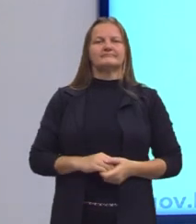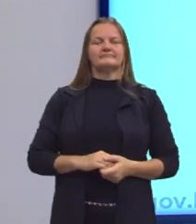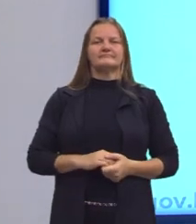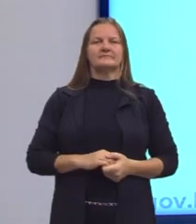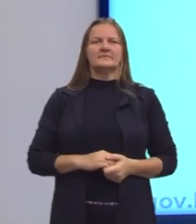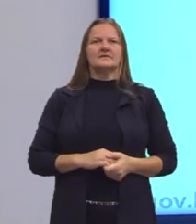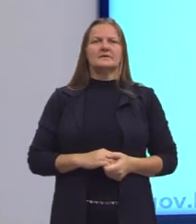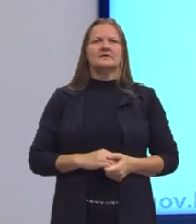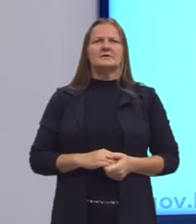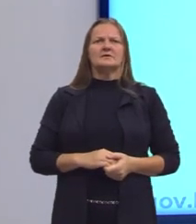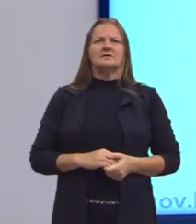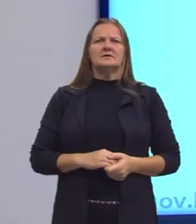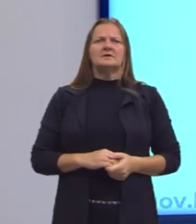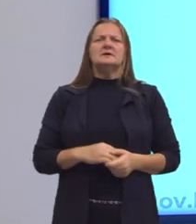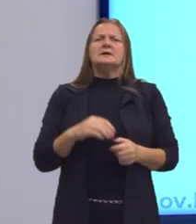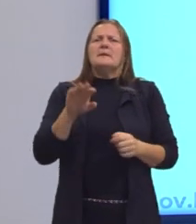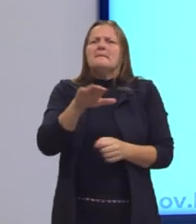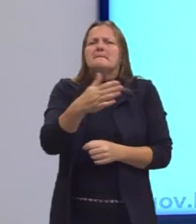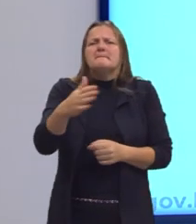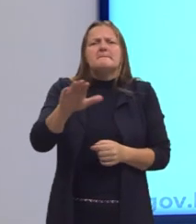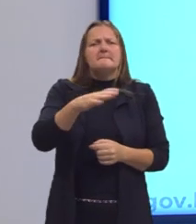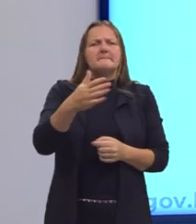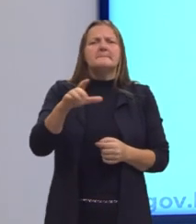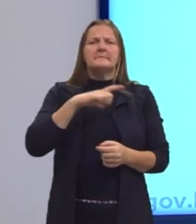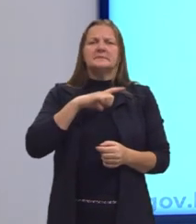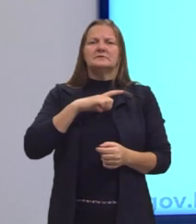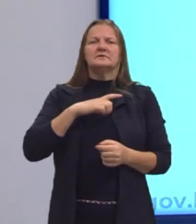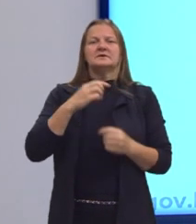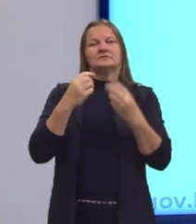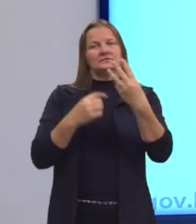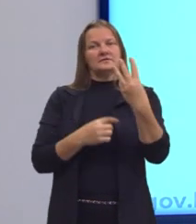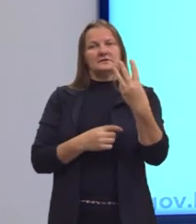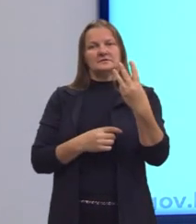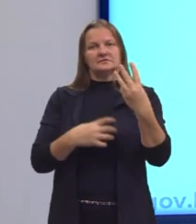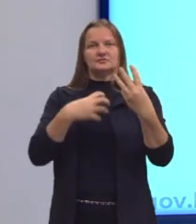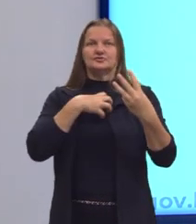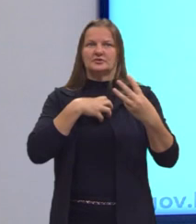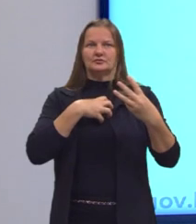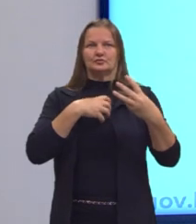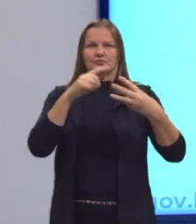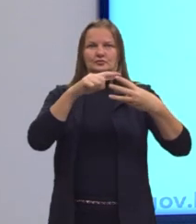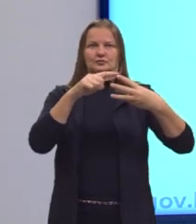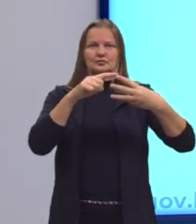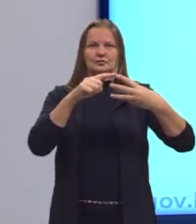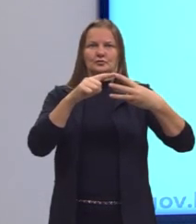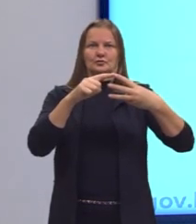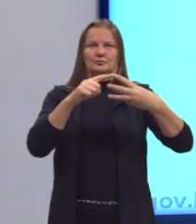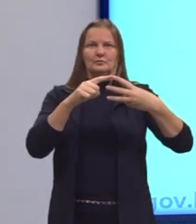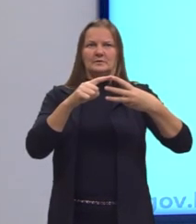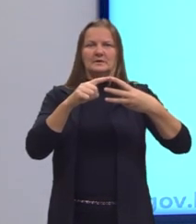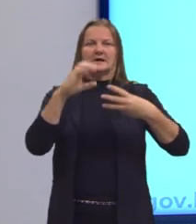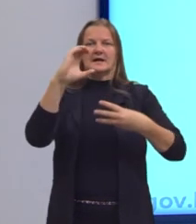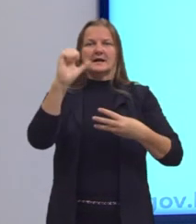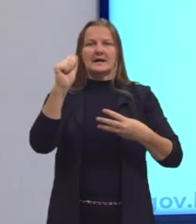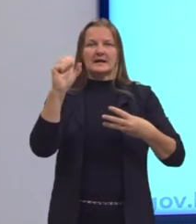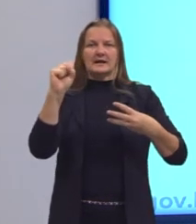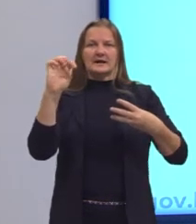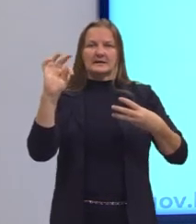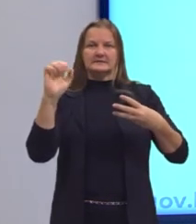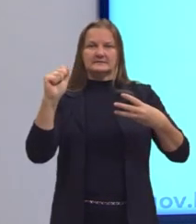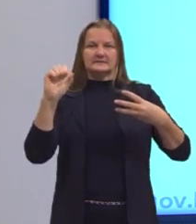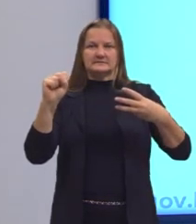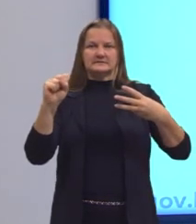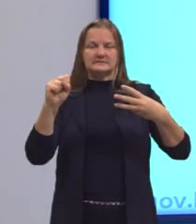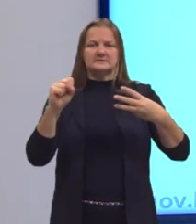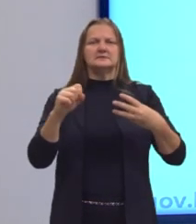A estratificação social, basicamente, ela existe de três formas, né? Uma que é através das castas, que está aqui,